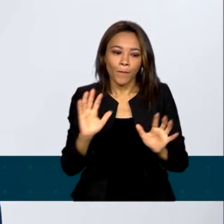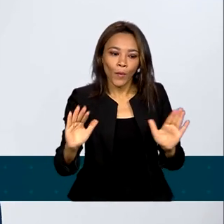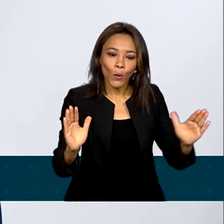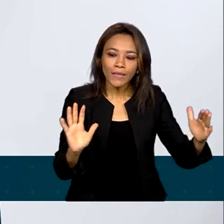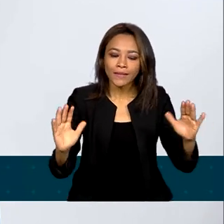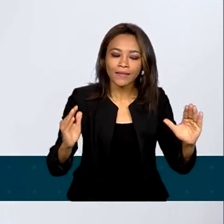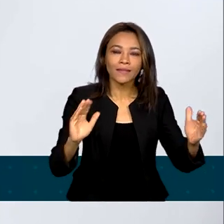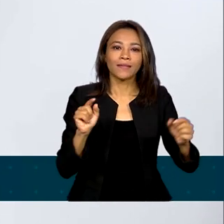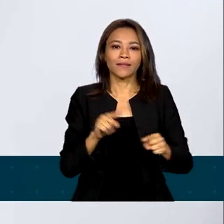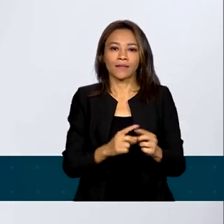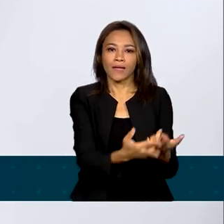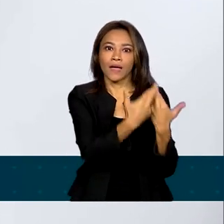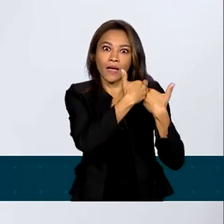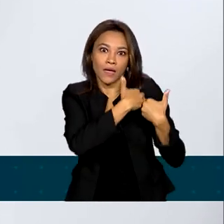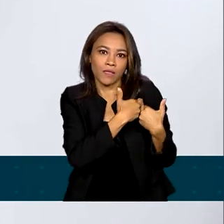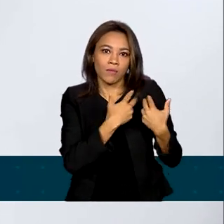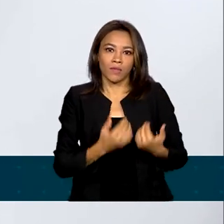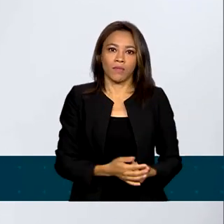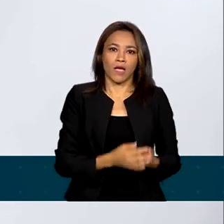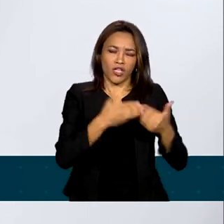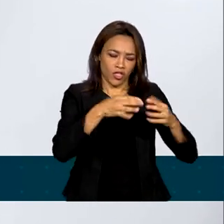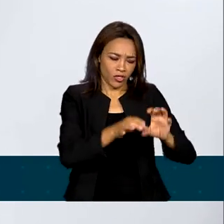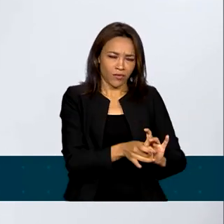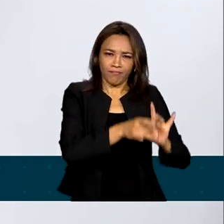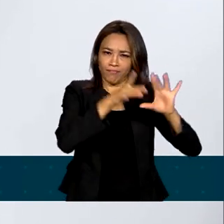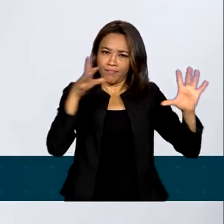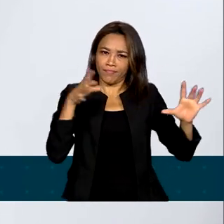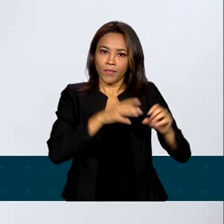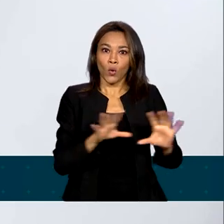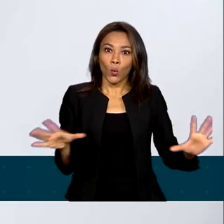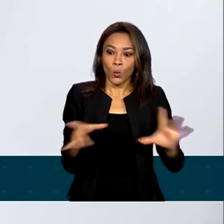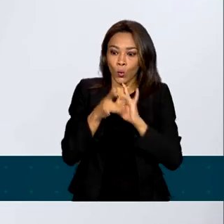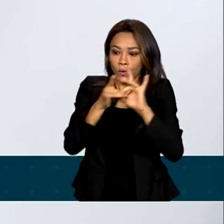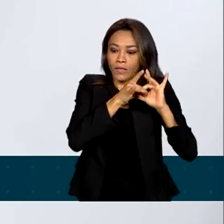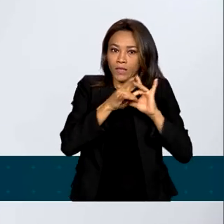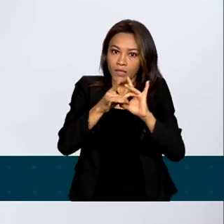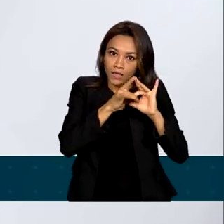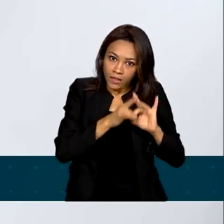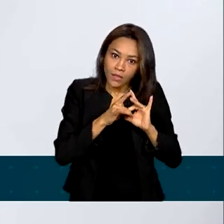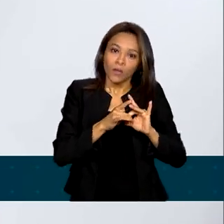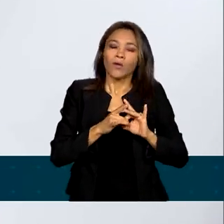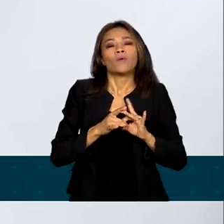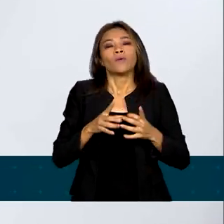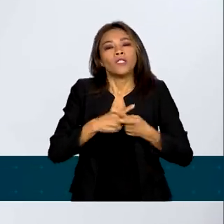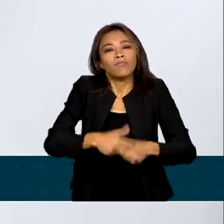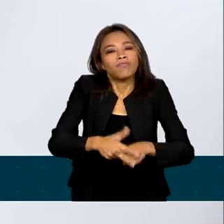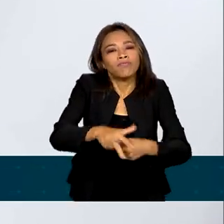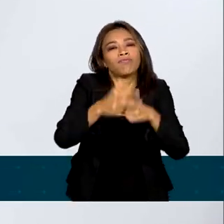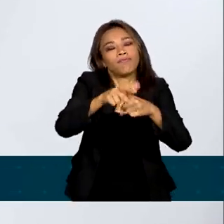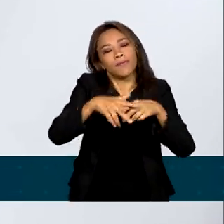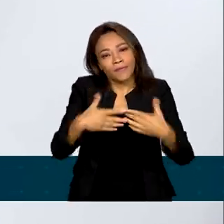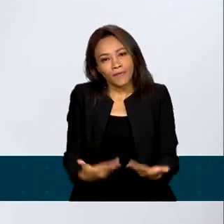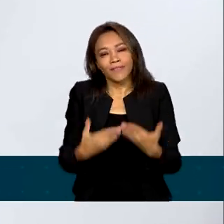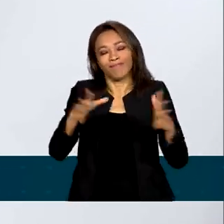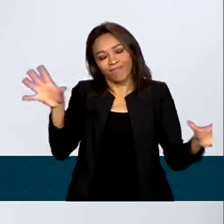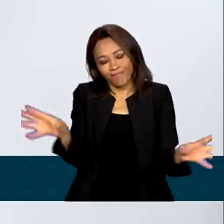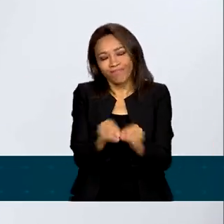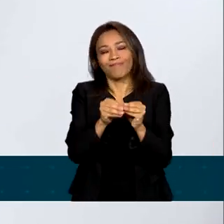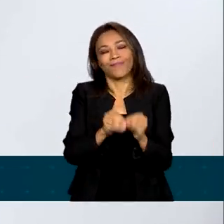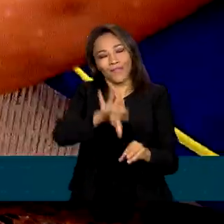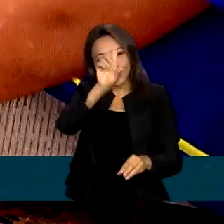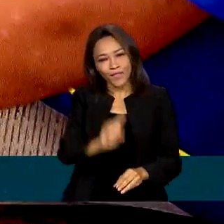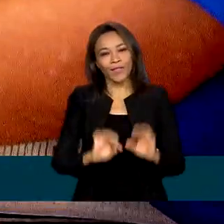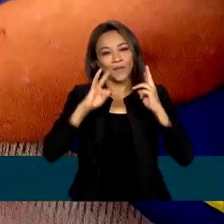responsabilidade, emancipação, união, reconstrução e, enfim, direitos humanos e